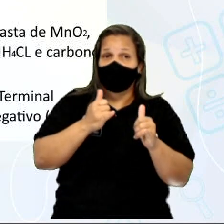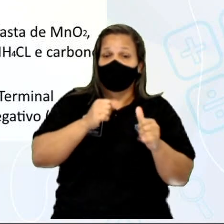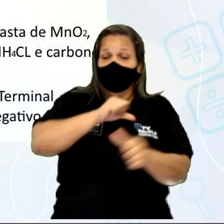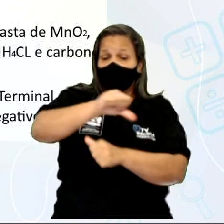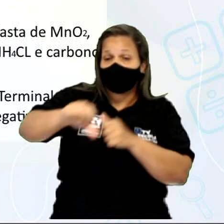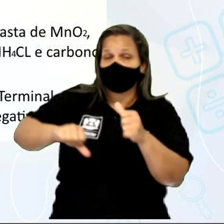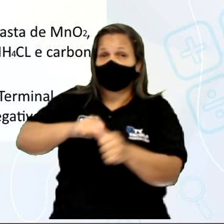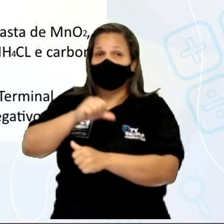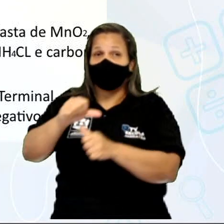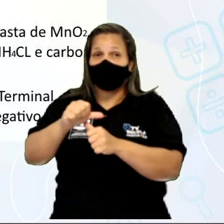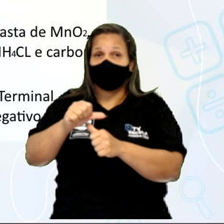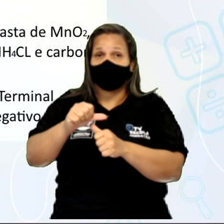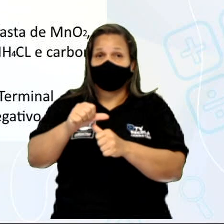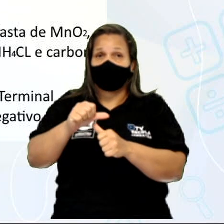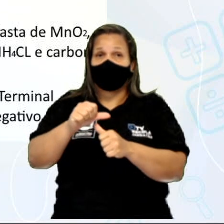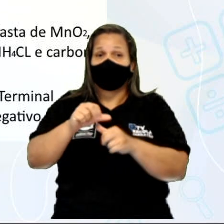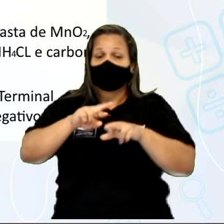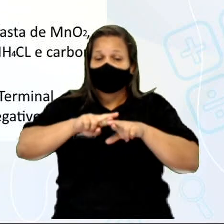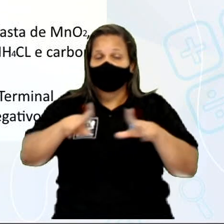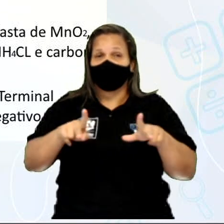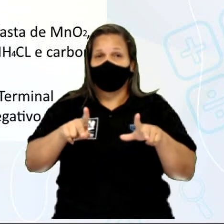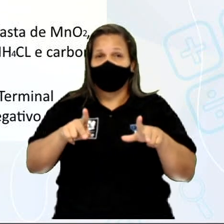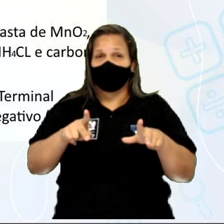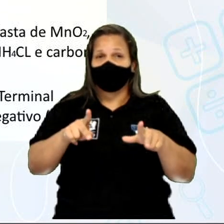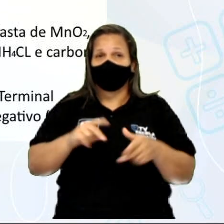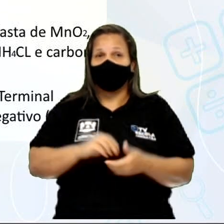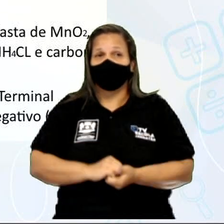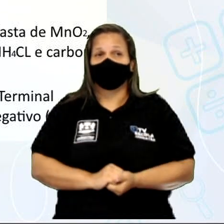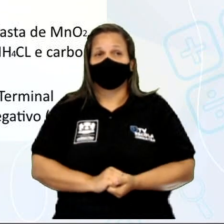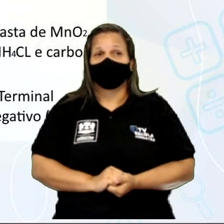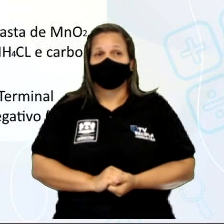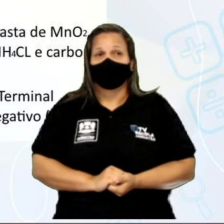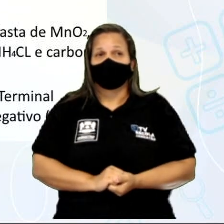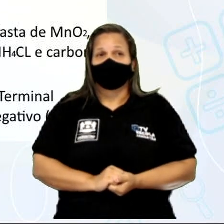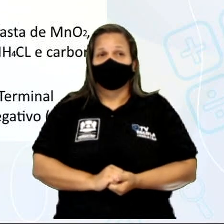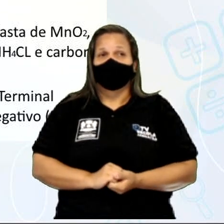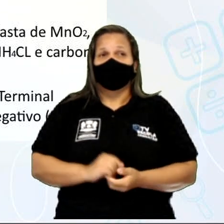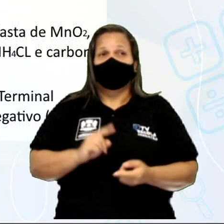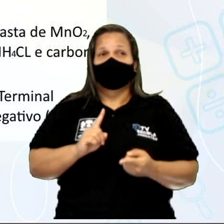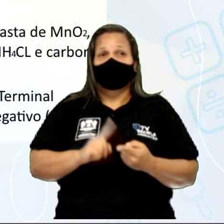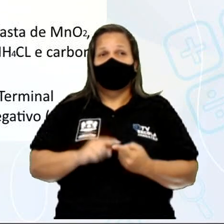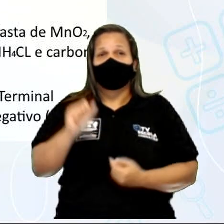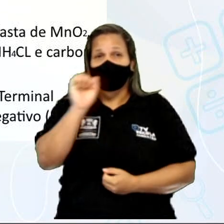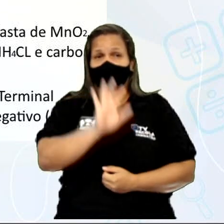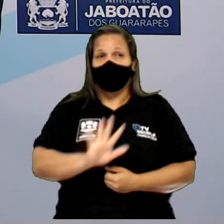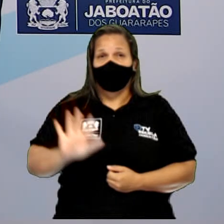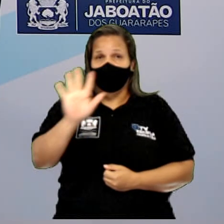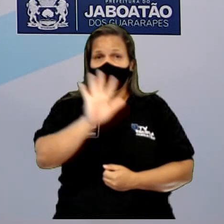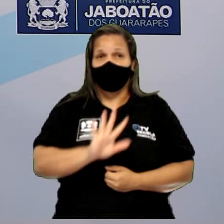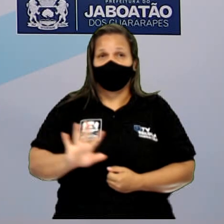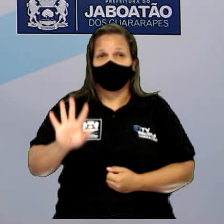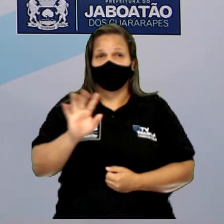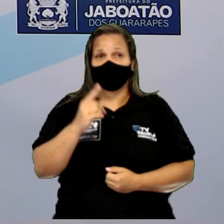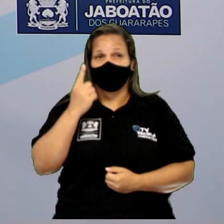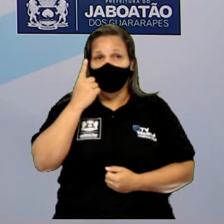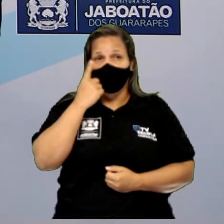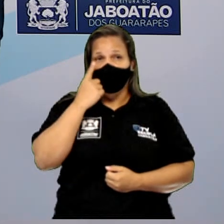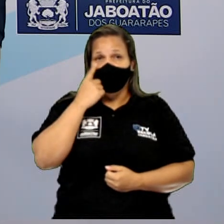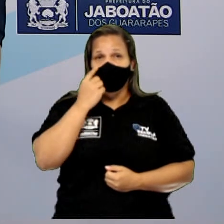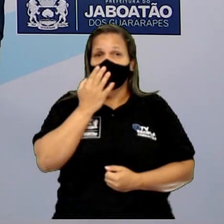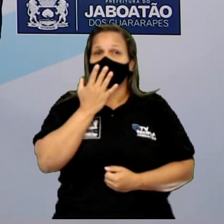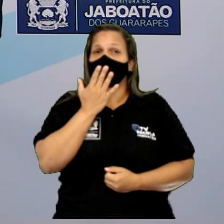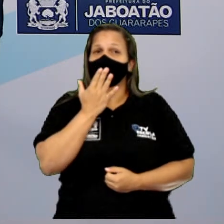substâncias químicas. No caso da pilha comum, você tem aí o grafite, você tem uma pasta de dióxido de